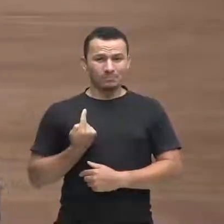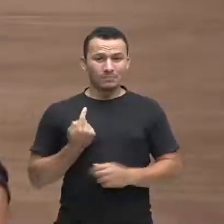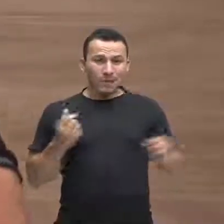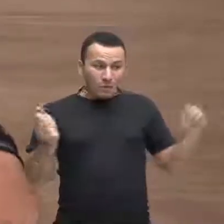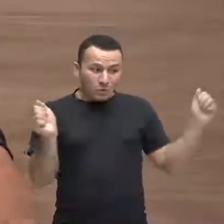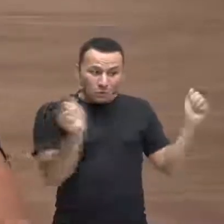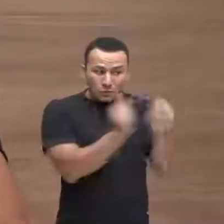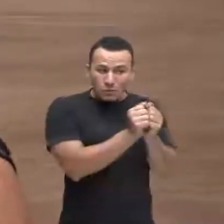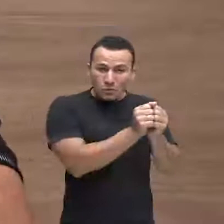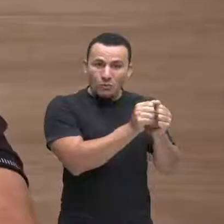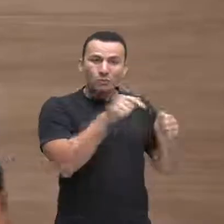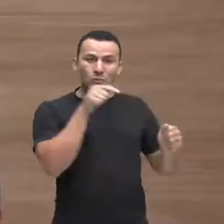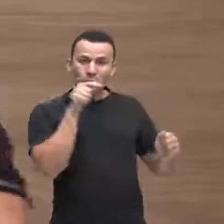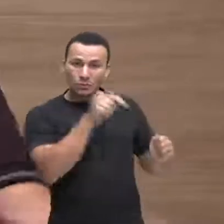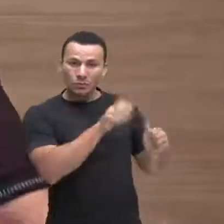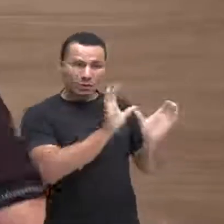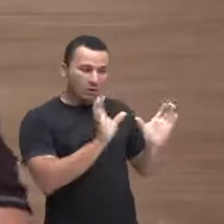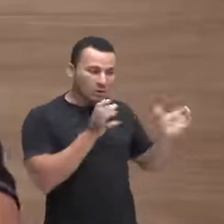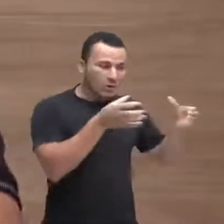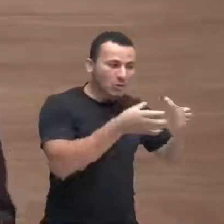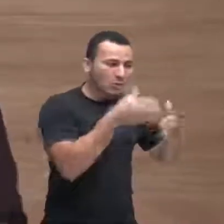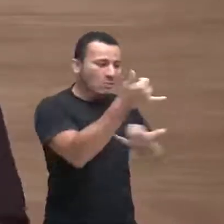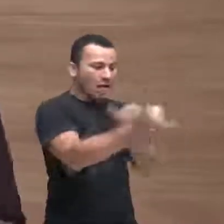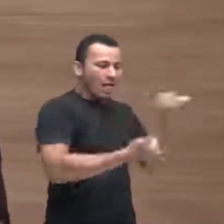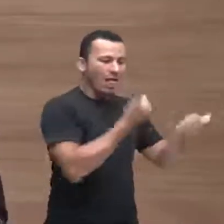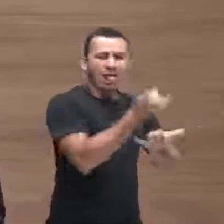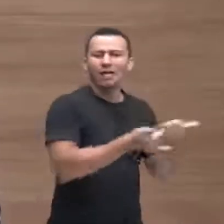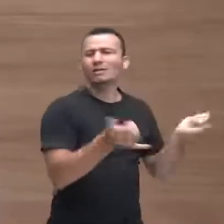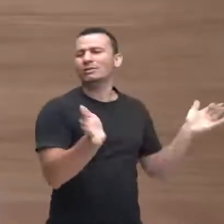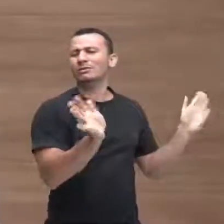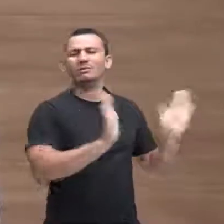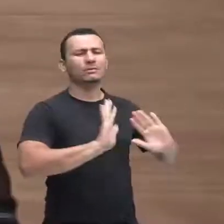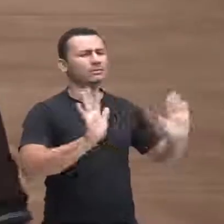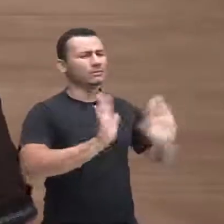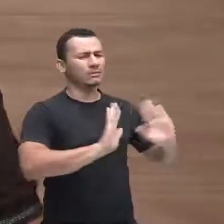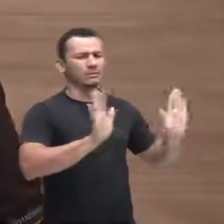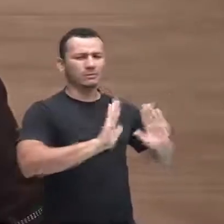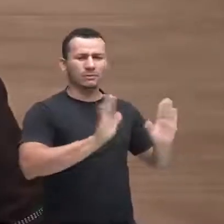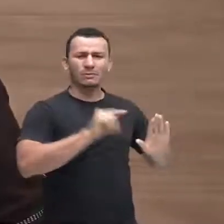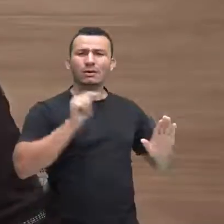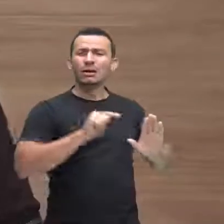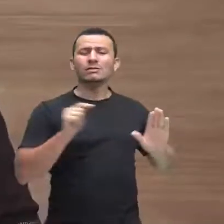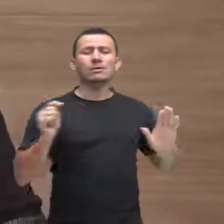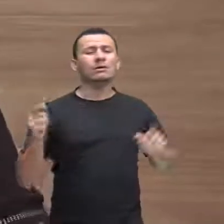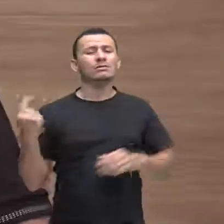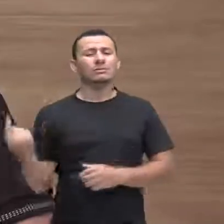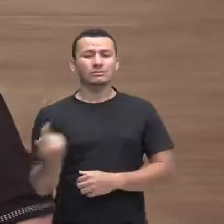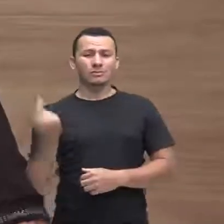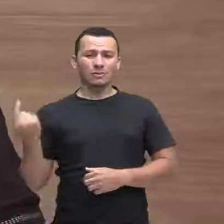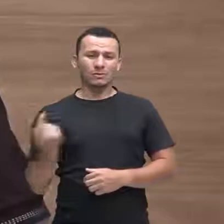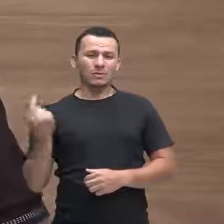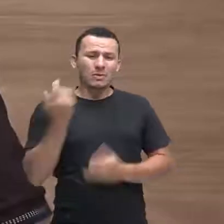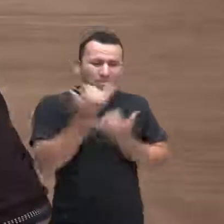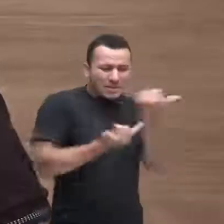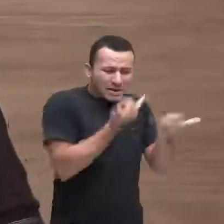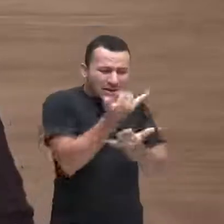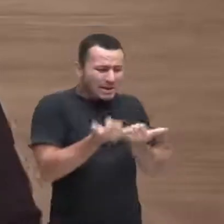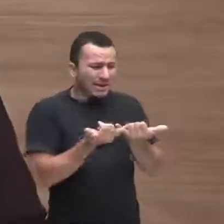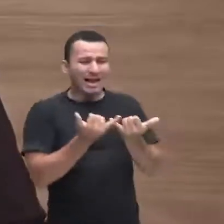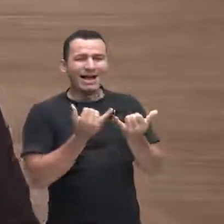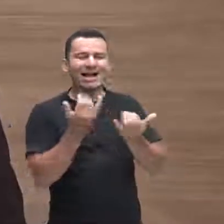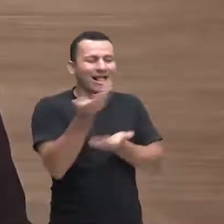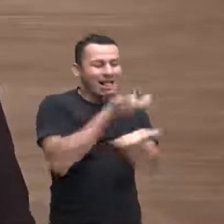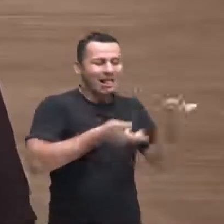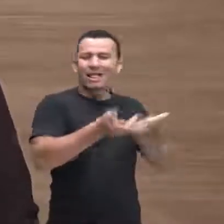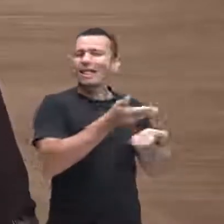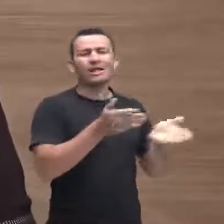muitas brincadeiras, ele participava das brincadeiras. Mas tem uma situação dele, por exemplo, que vocês